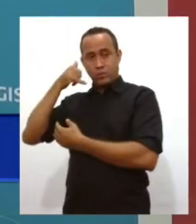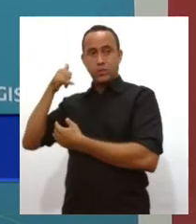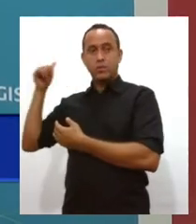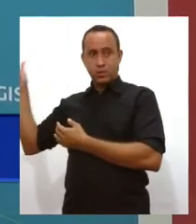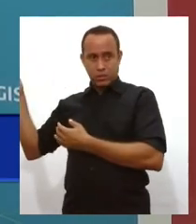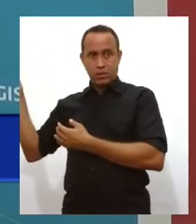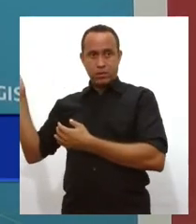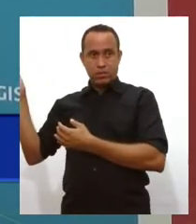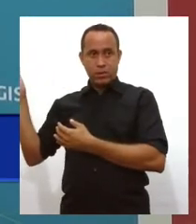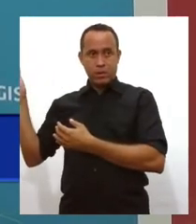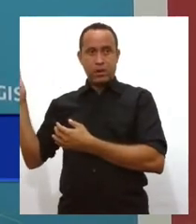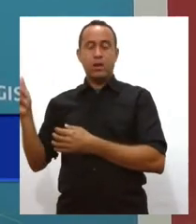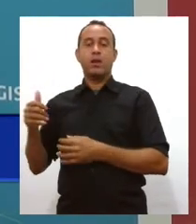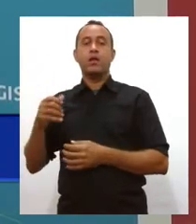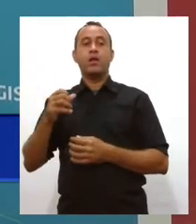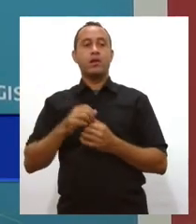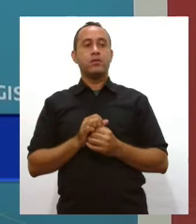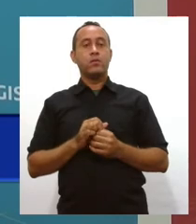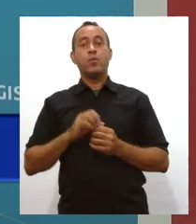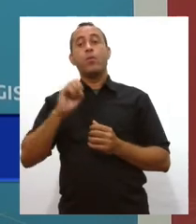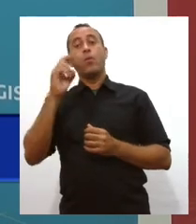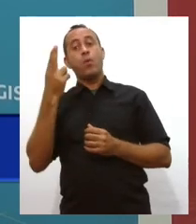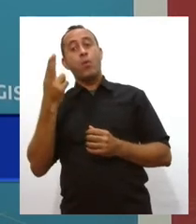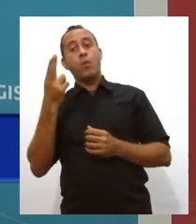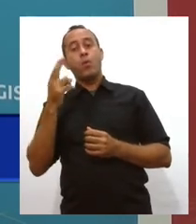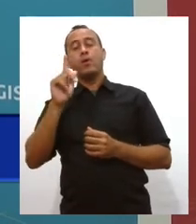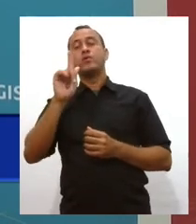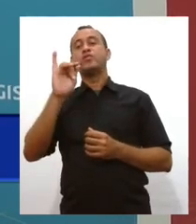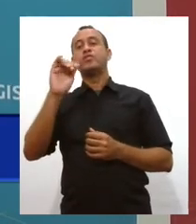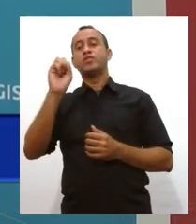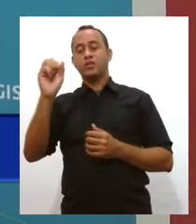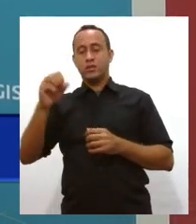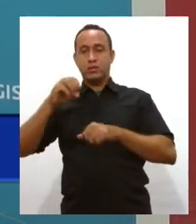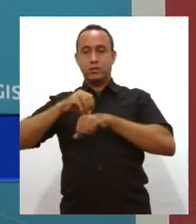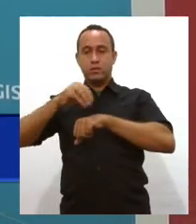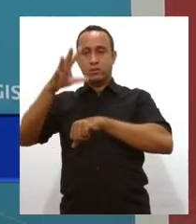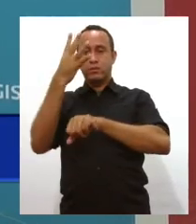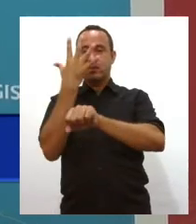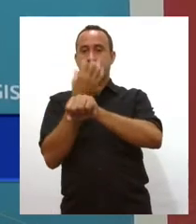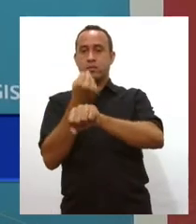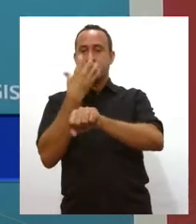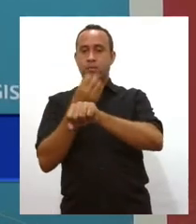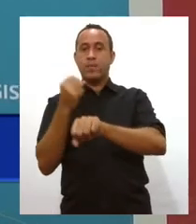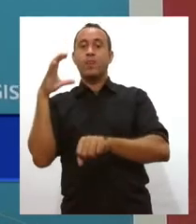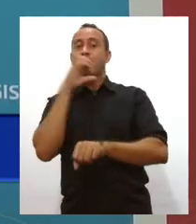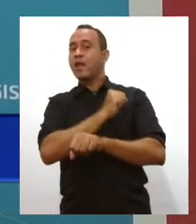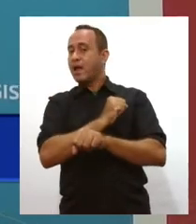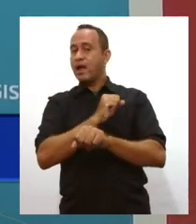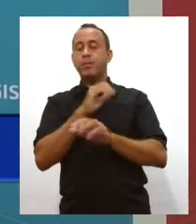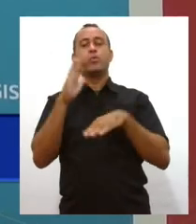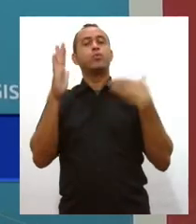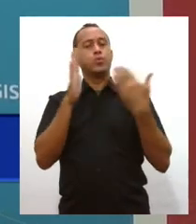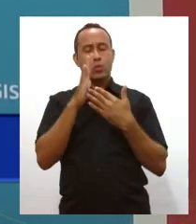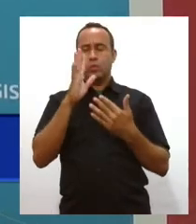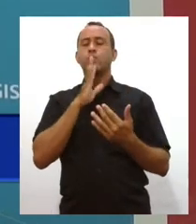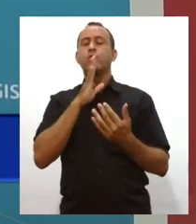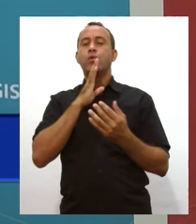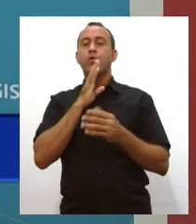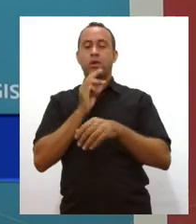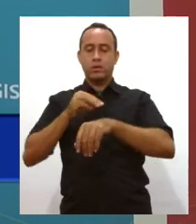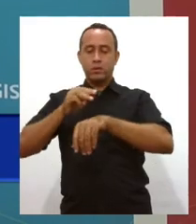0196, ou pelo Giza, que é o nosso aplicativo, que é simples, é rápido, está na mão de todo mundo hoje, que é o WhatsApp.